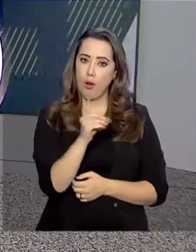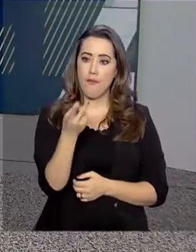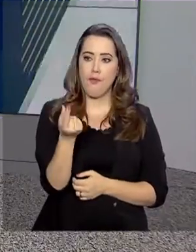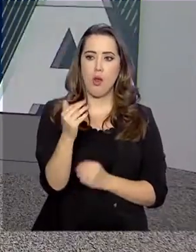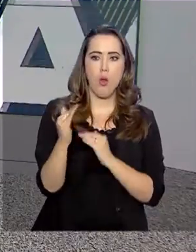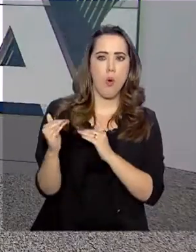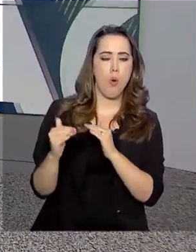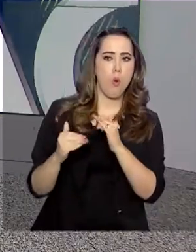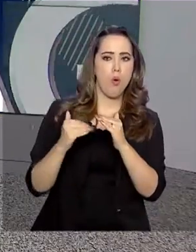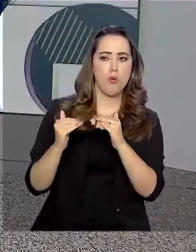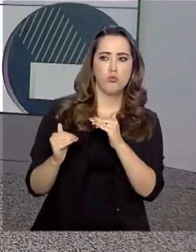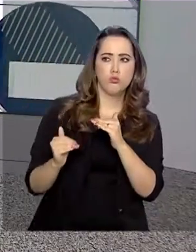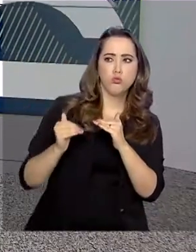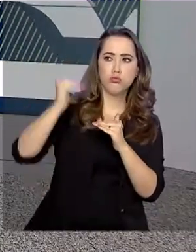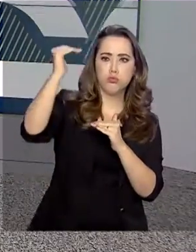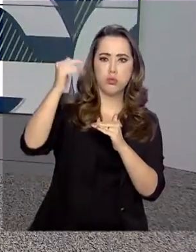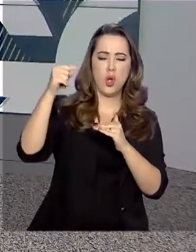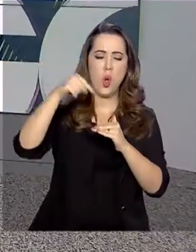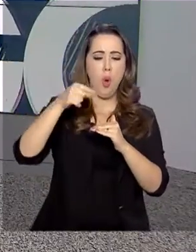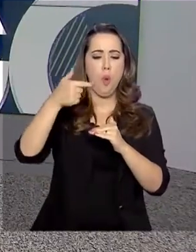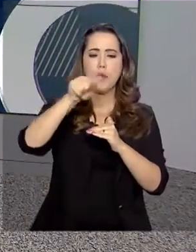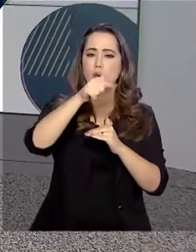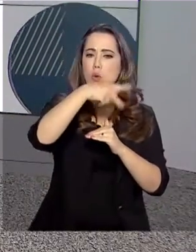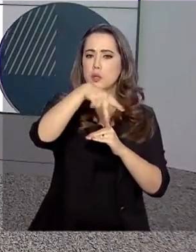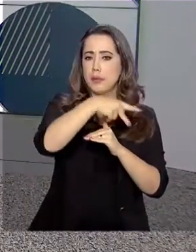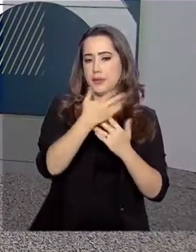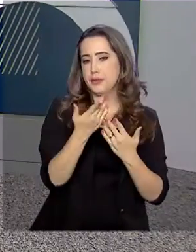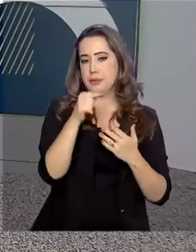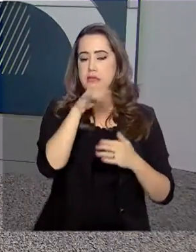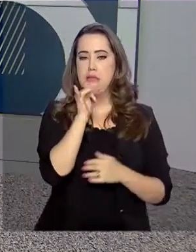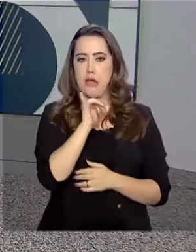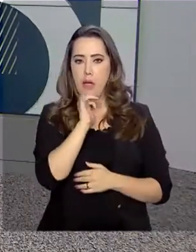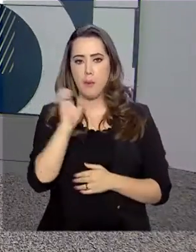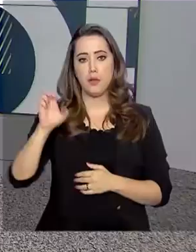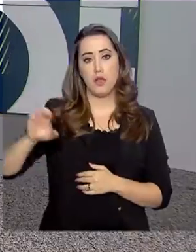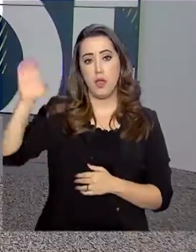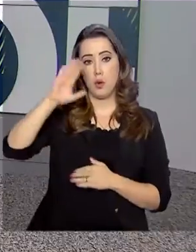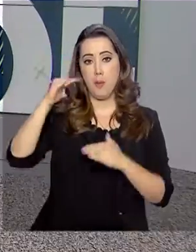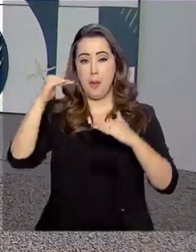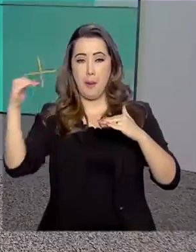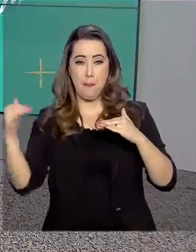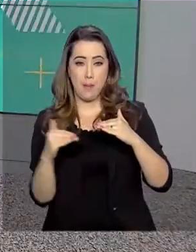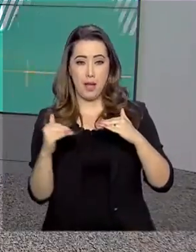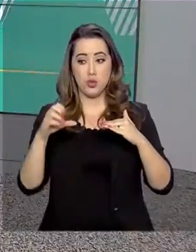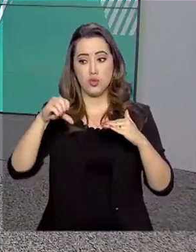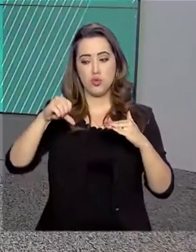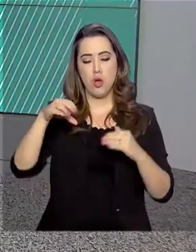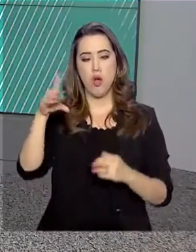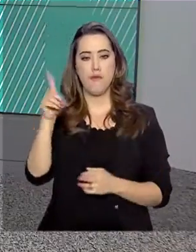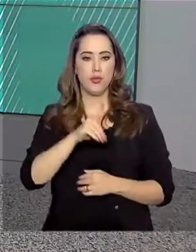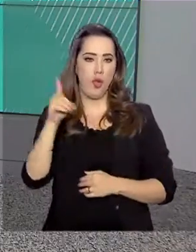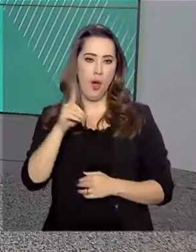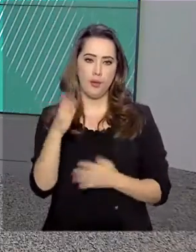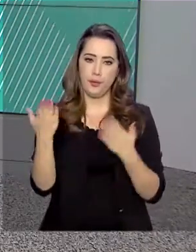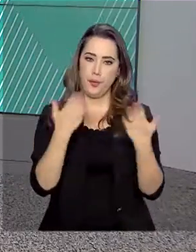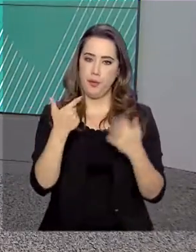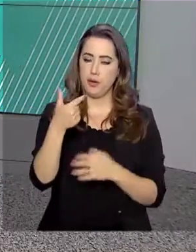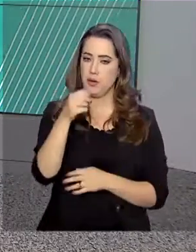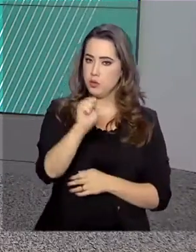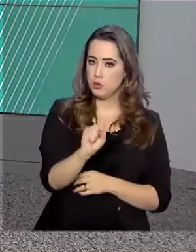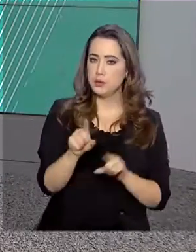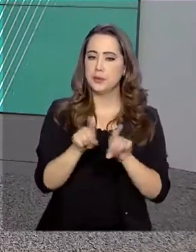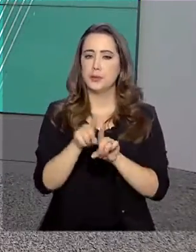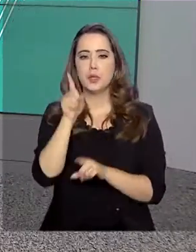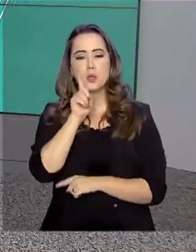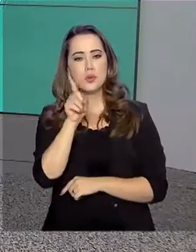acima do praticado em outros mercados. Na Europa, o preço médio foi abaixo dos 9 dólares em 2018 e nos Estados